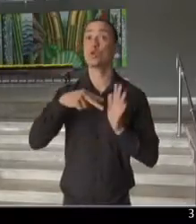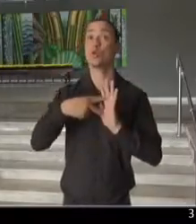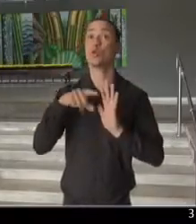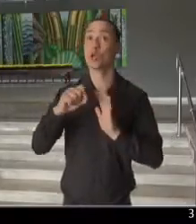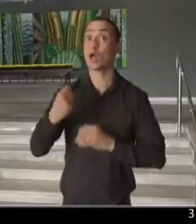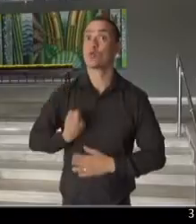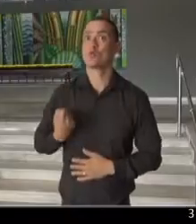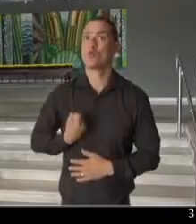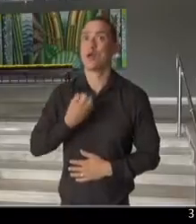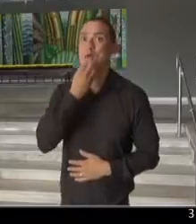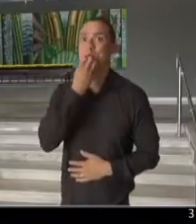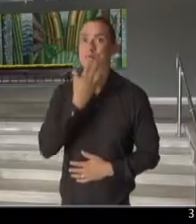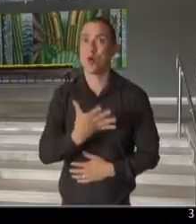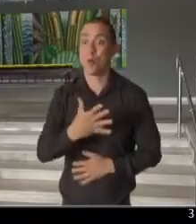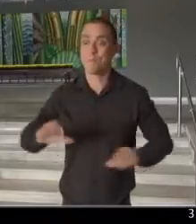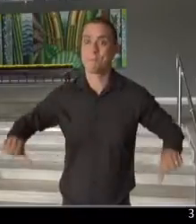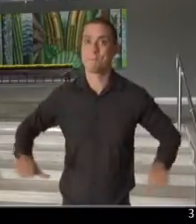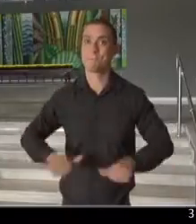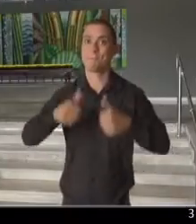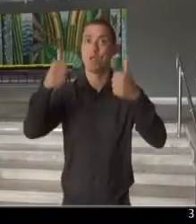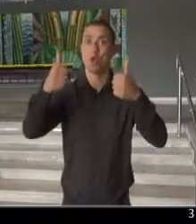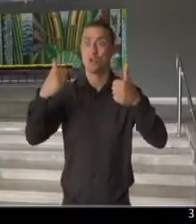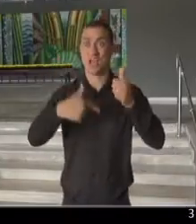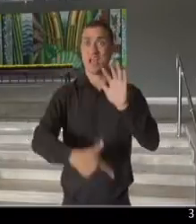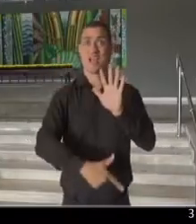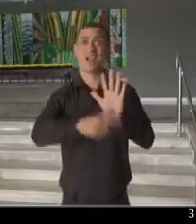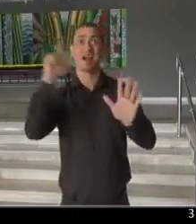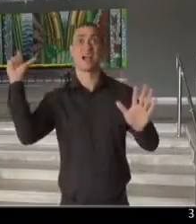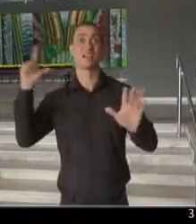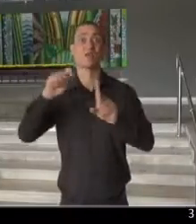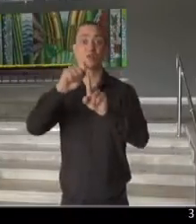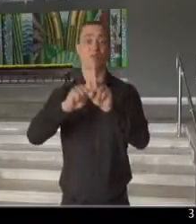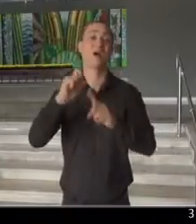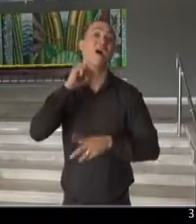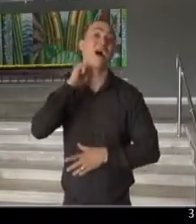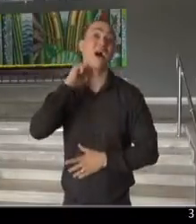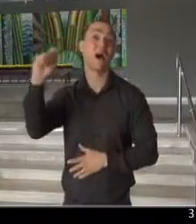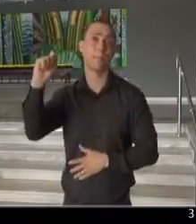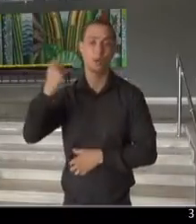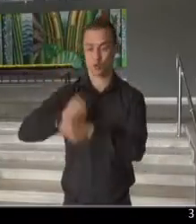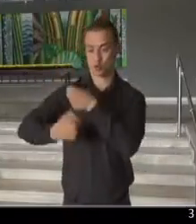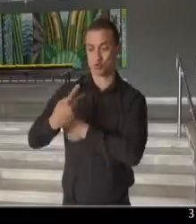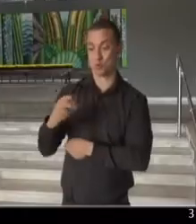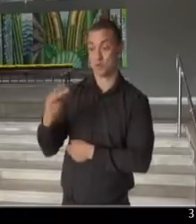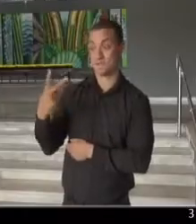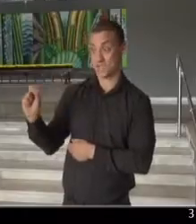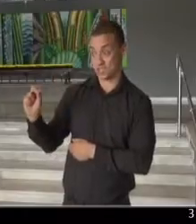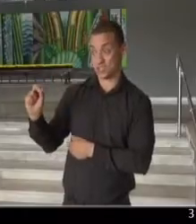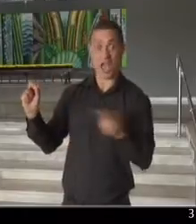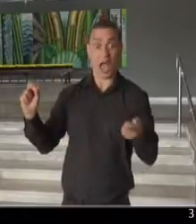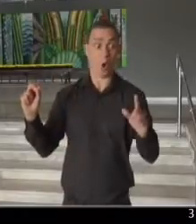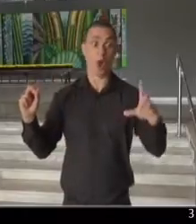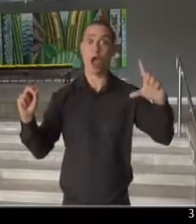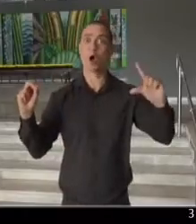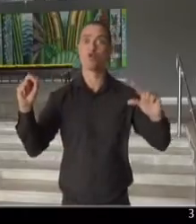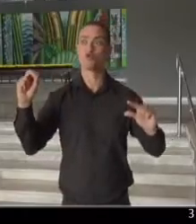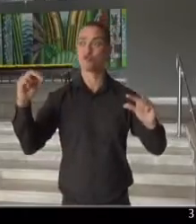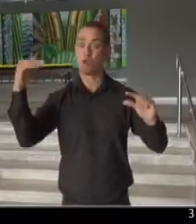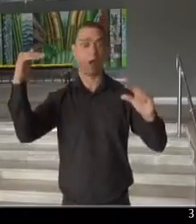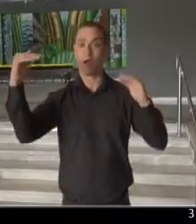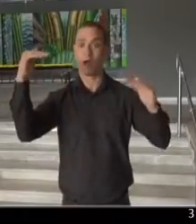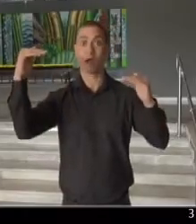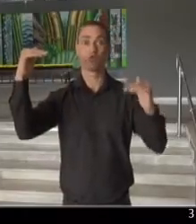exatamente inferiores àqueles de abril de 2020. Isso mostra o